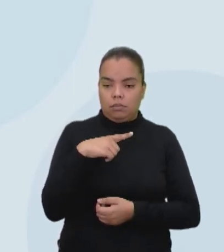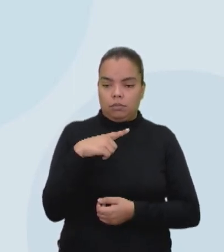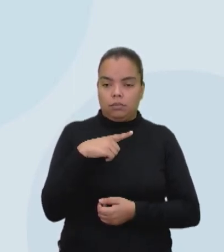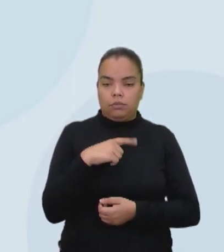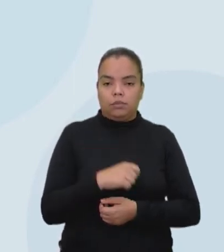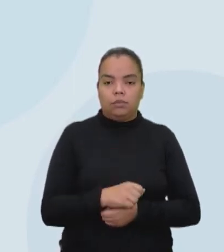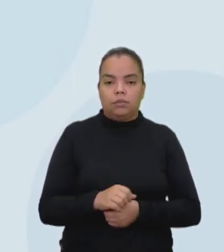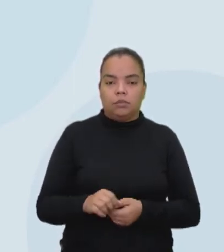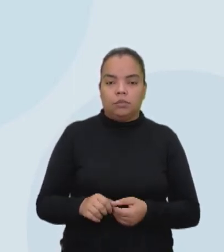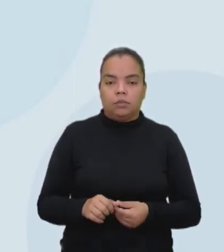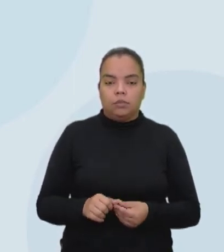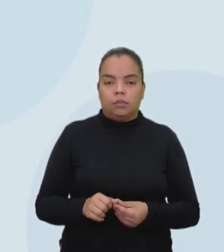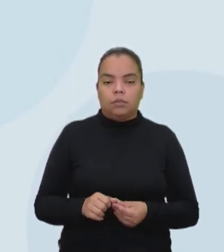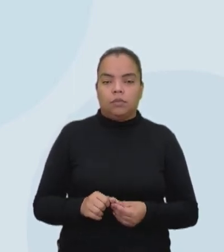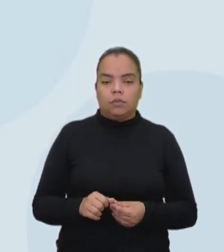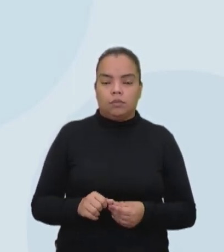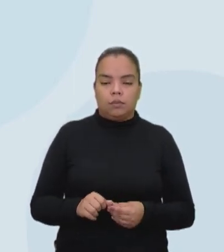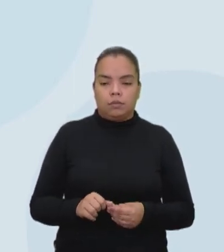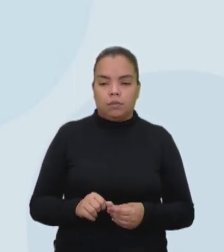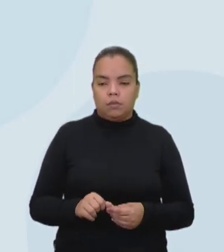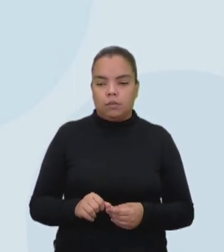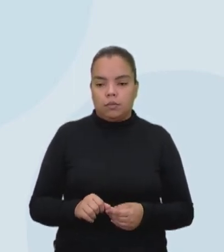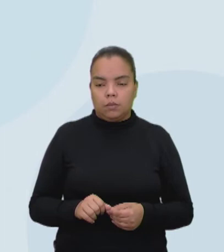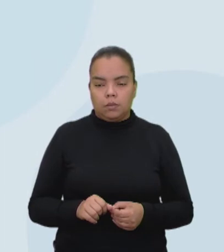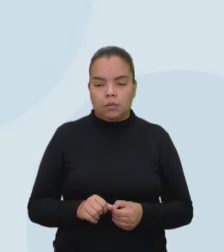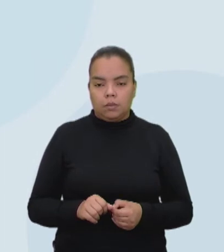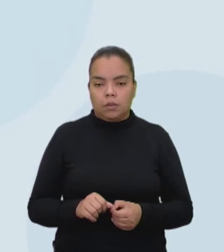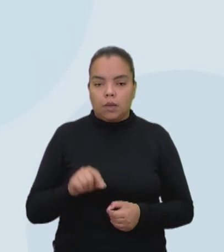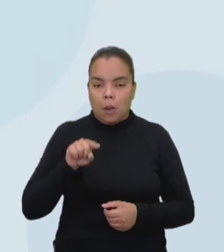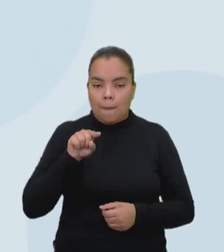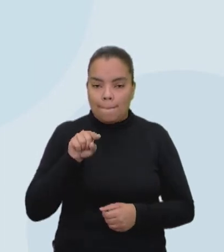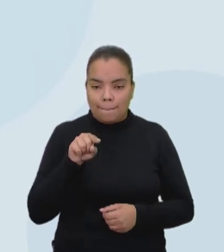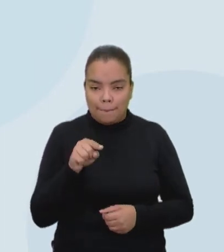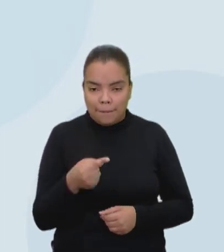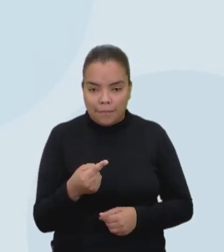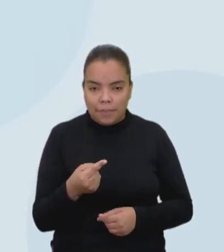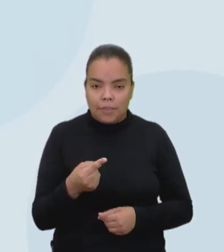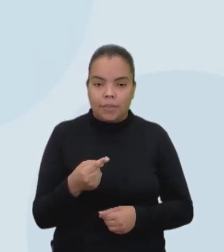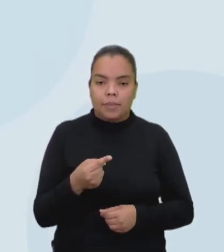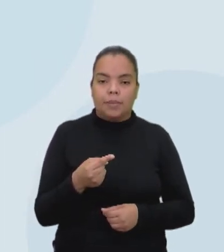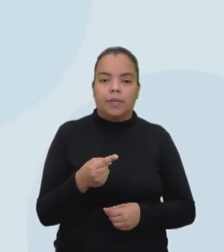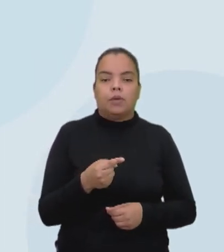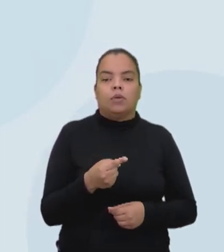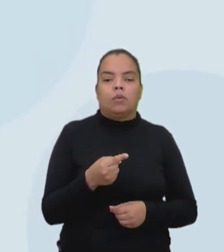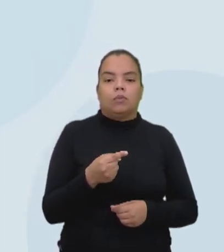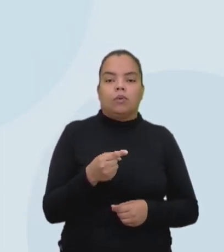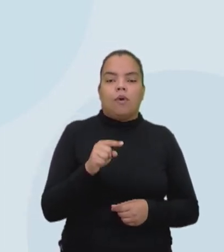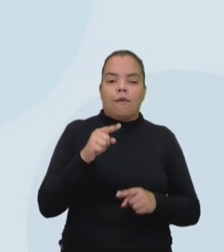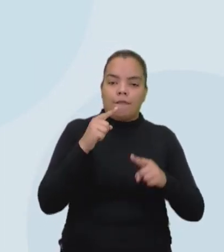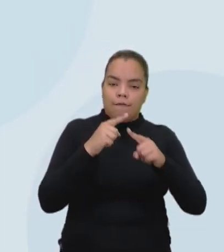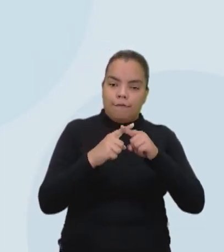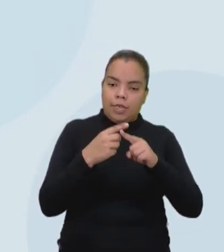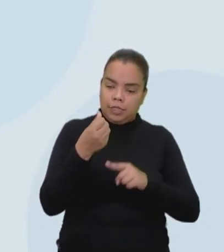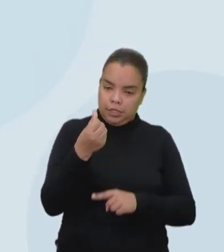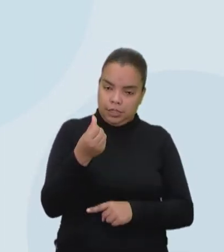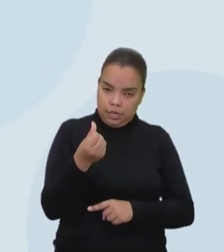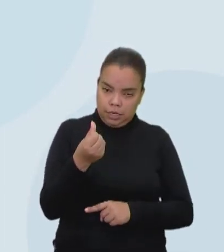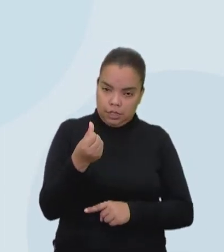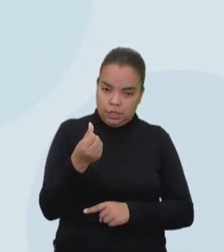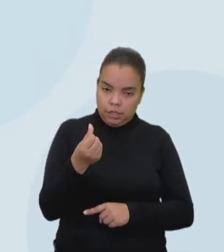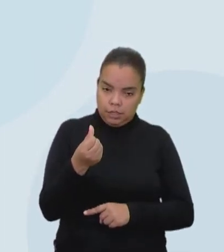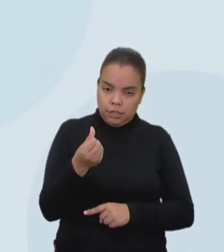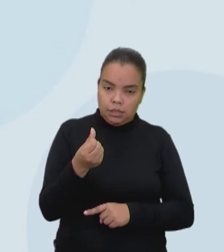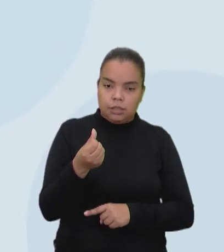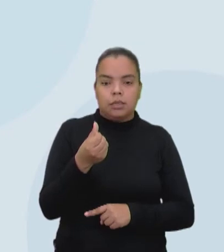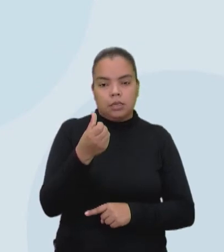Ixi, peraí que eu me perdi agora, Me perdi. Mil. Os mil cafés que eu sirvo, vezes os seis, dá